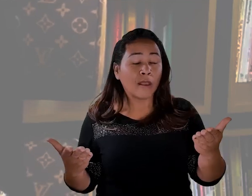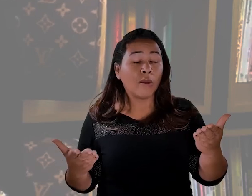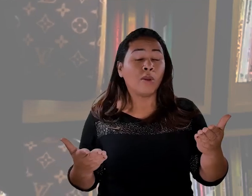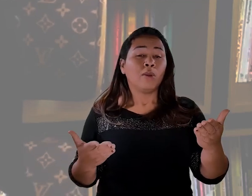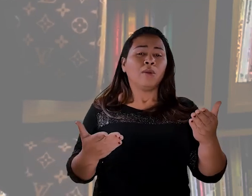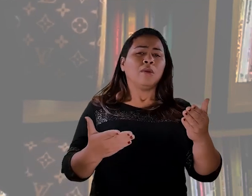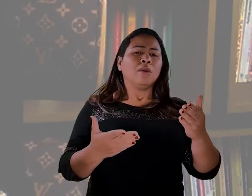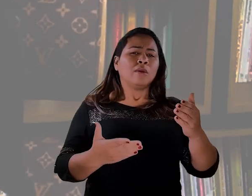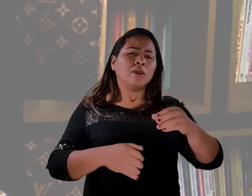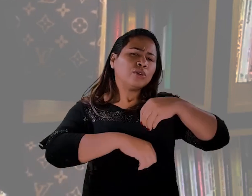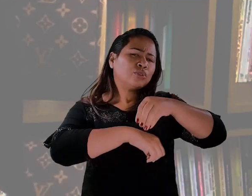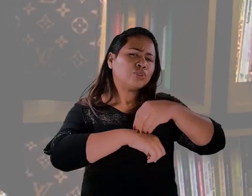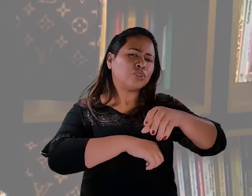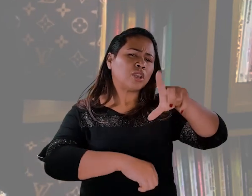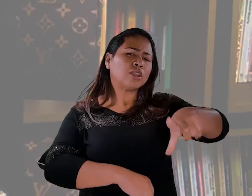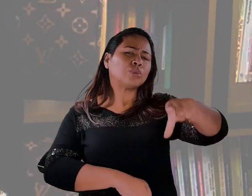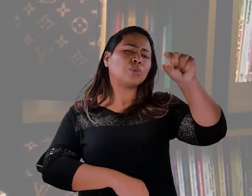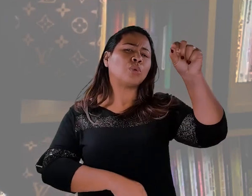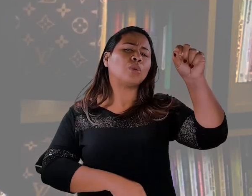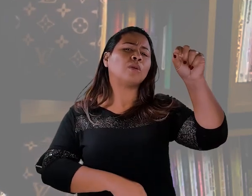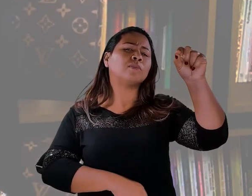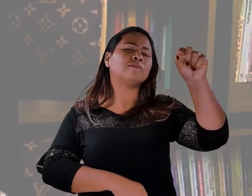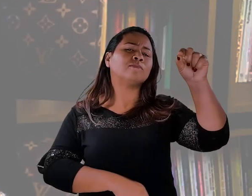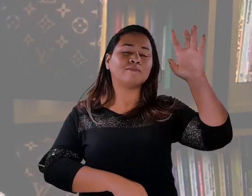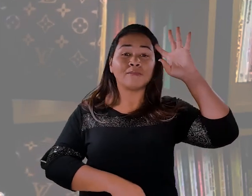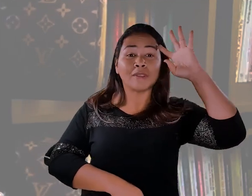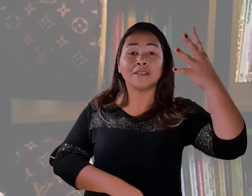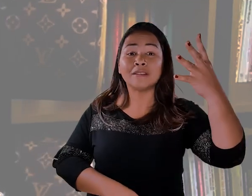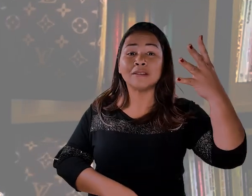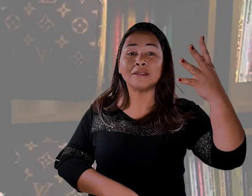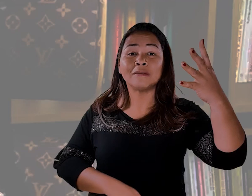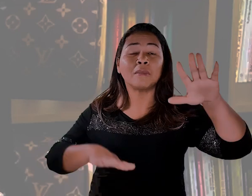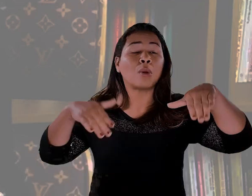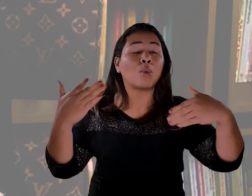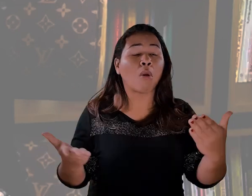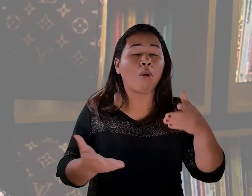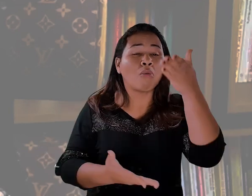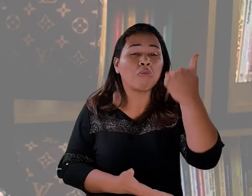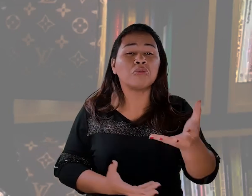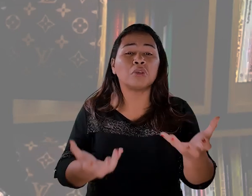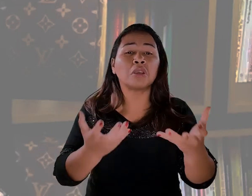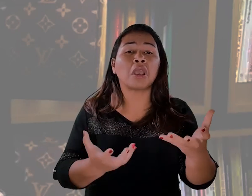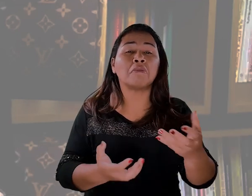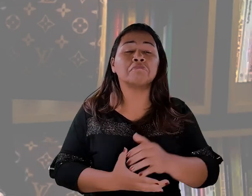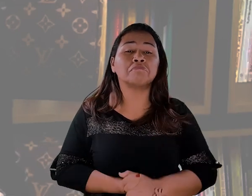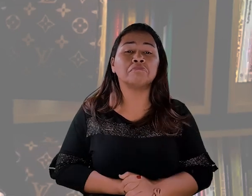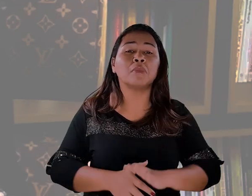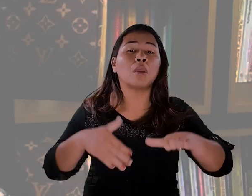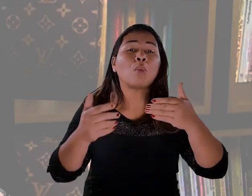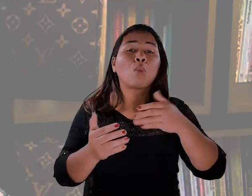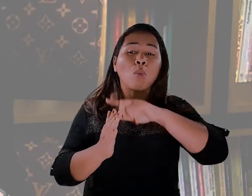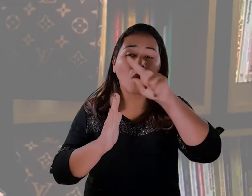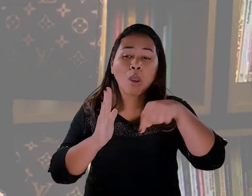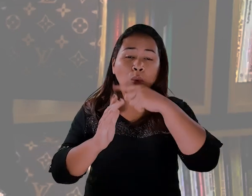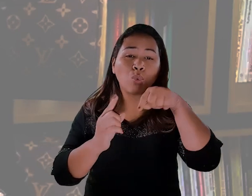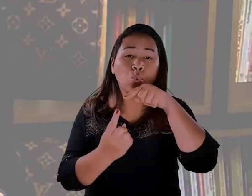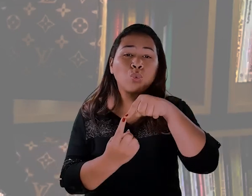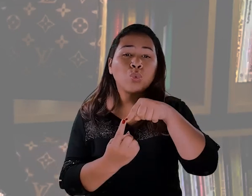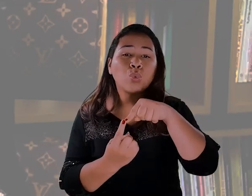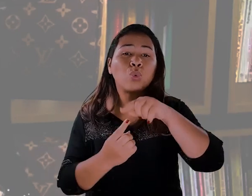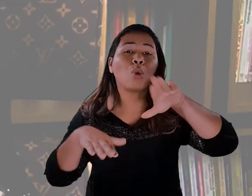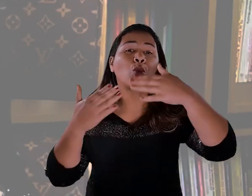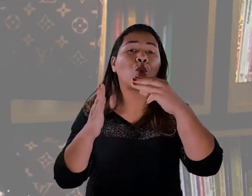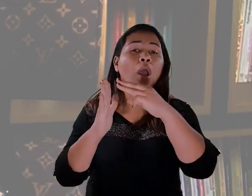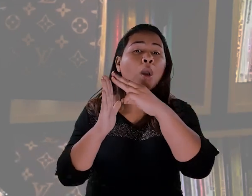realidades que existem, que existem para você, escolha aquela que você quer vivenciar. A meta que você quer bater, o negócio que você quer